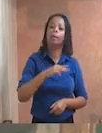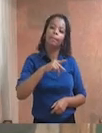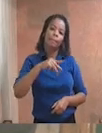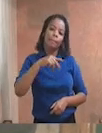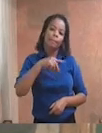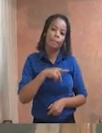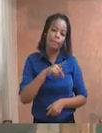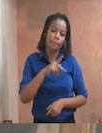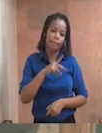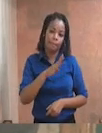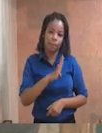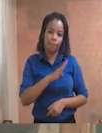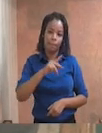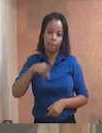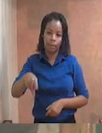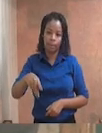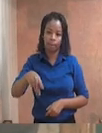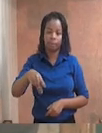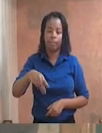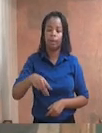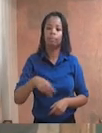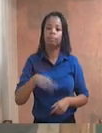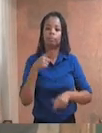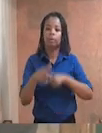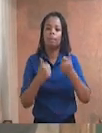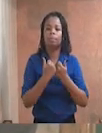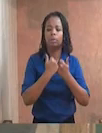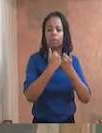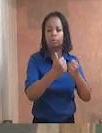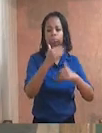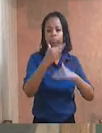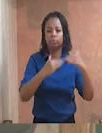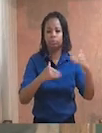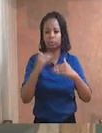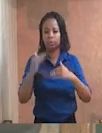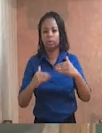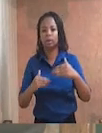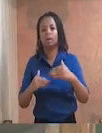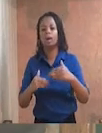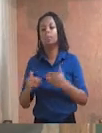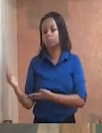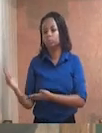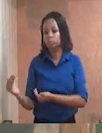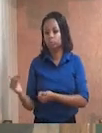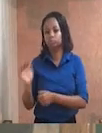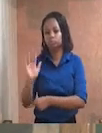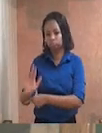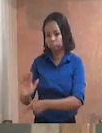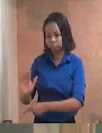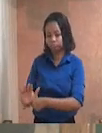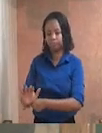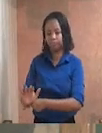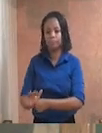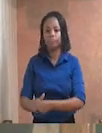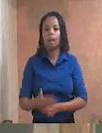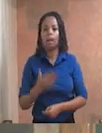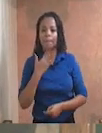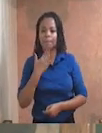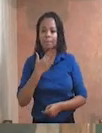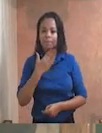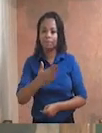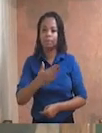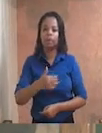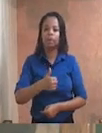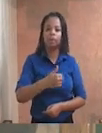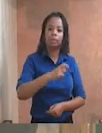ao contribuir para a profissionalização de jovens. Requerimento número 516.